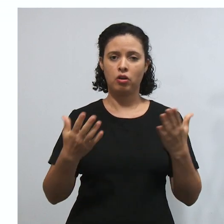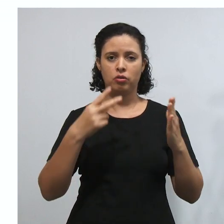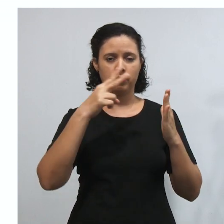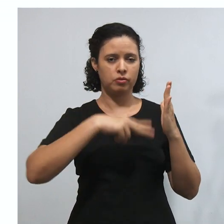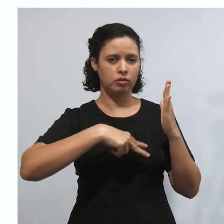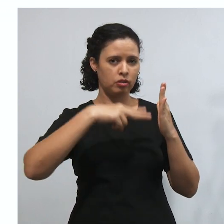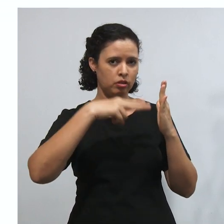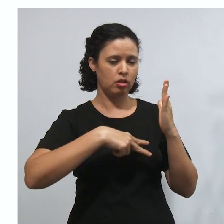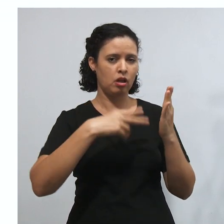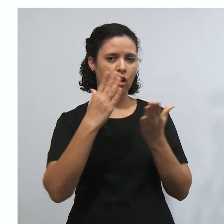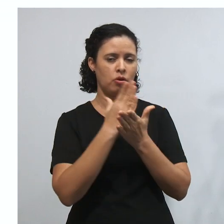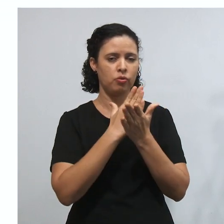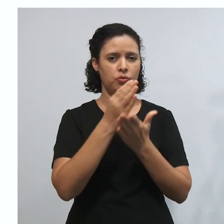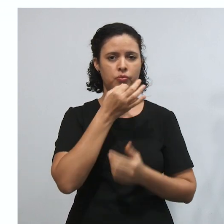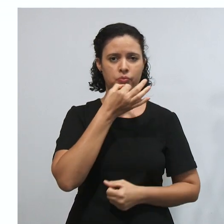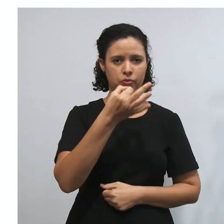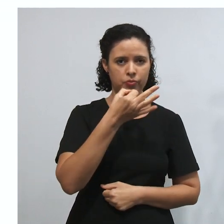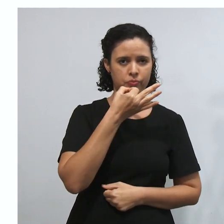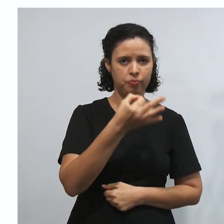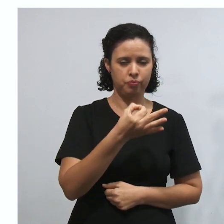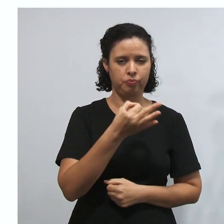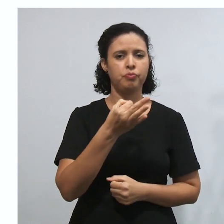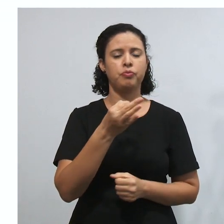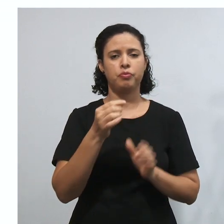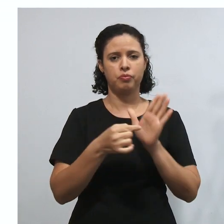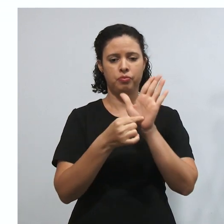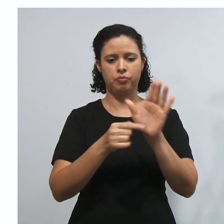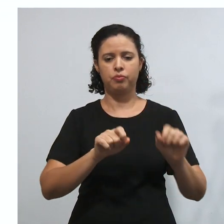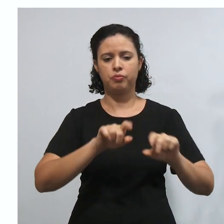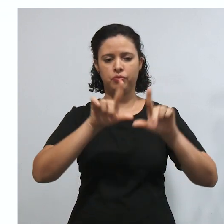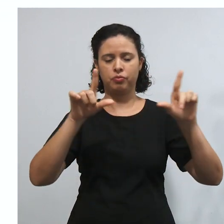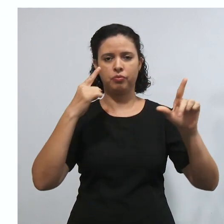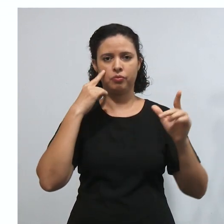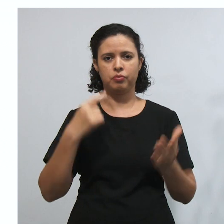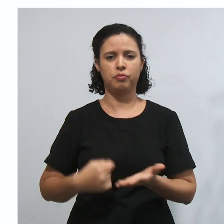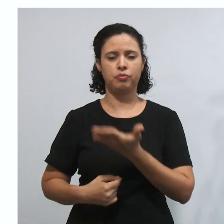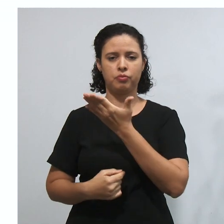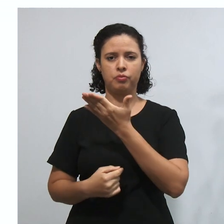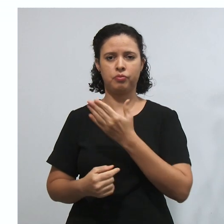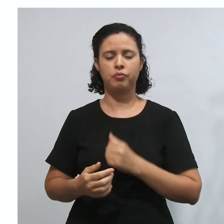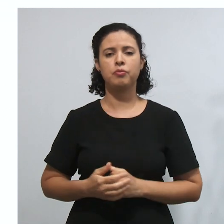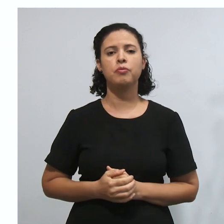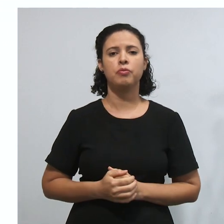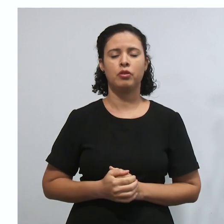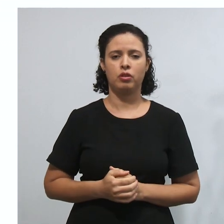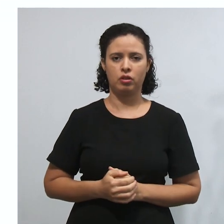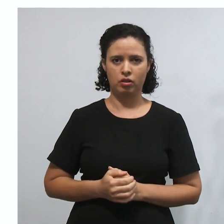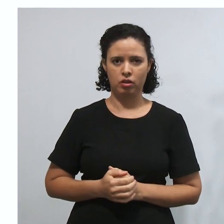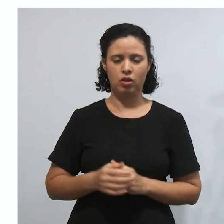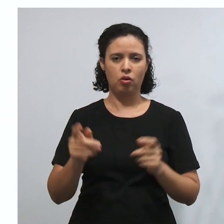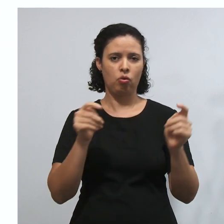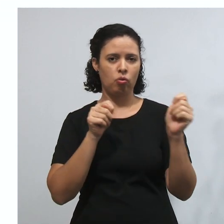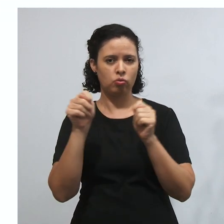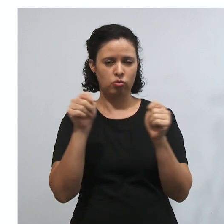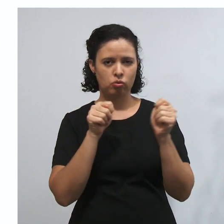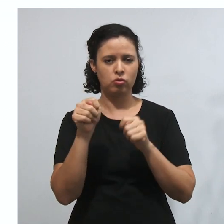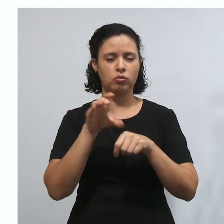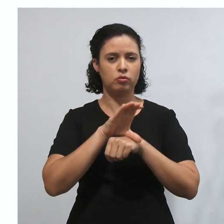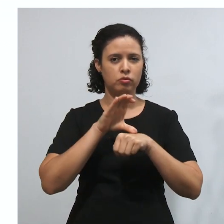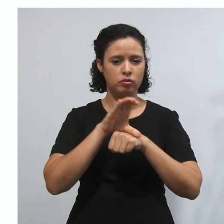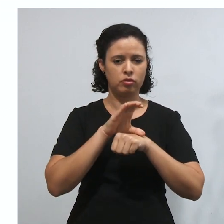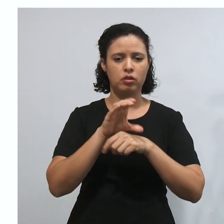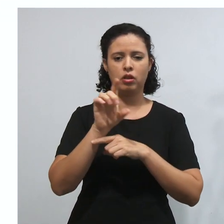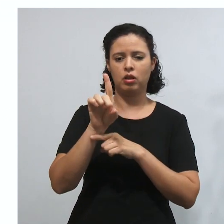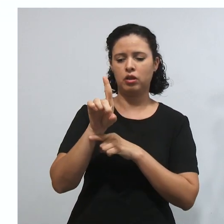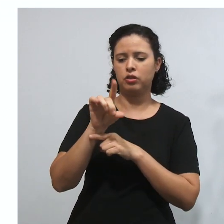leitura e alguns comentários a respeito do que eu trouxe aqui pra você na tela. Olha só, o Controle de Constitucionalidade difuso, ele